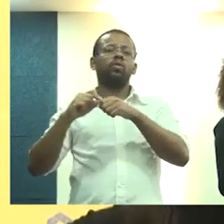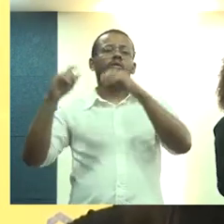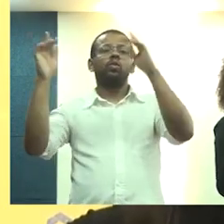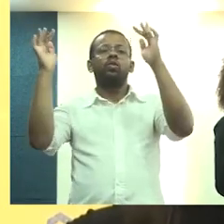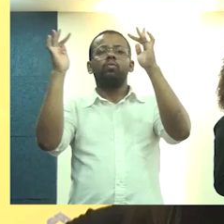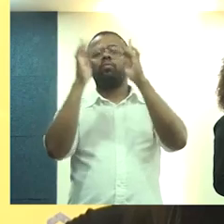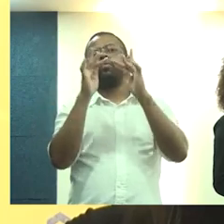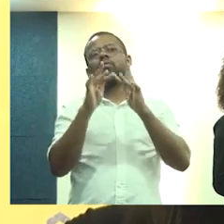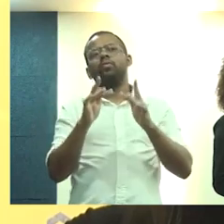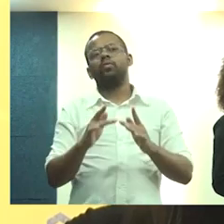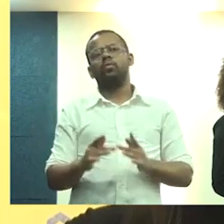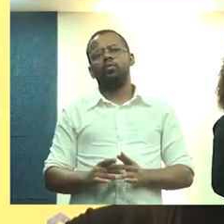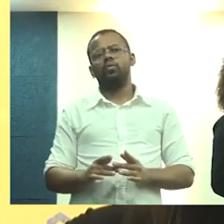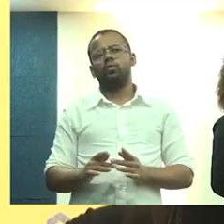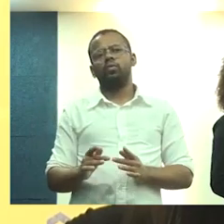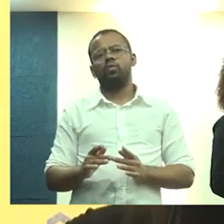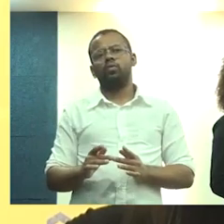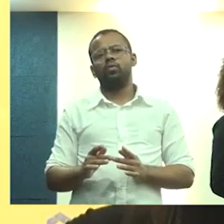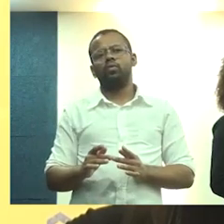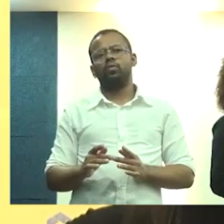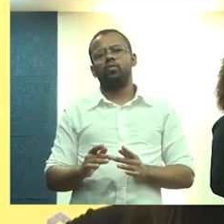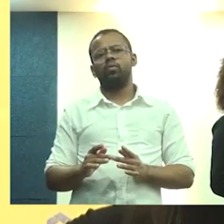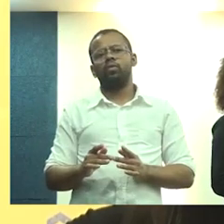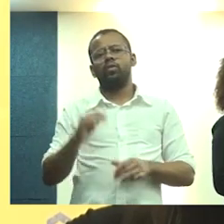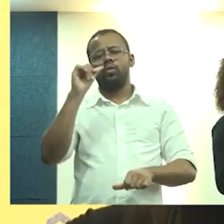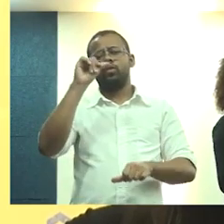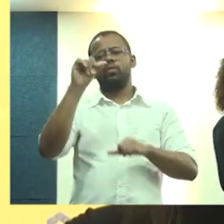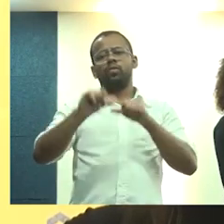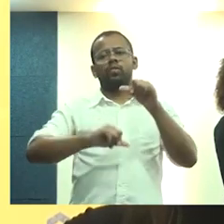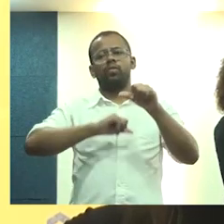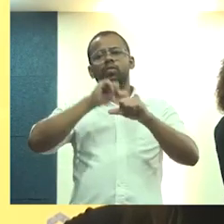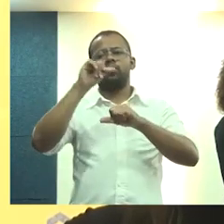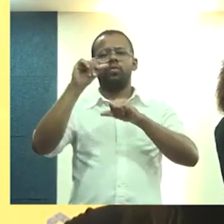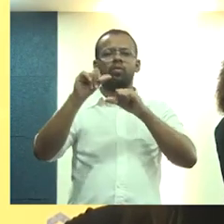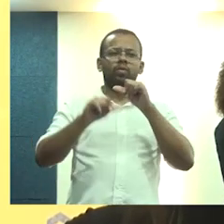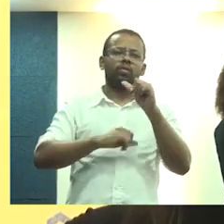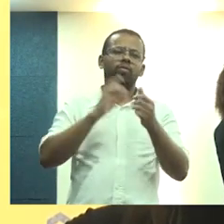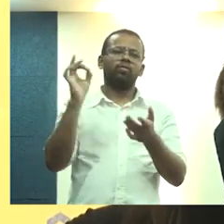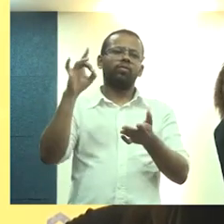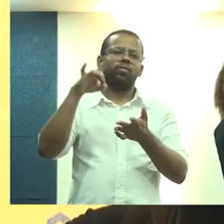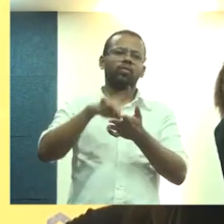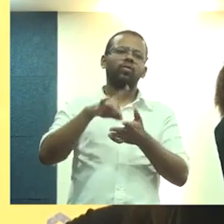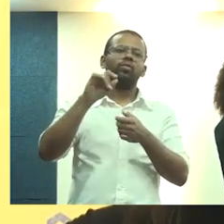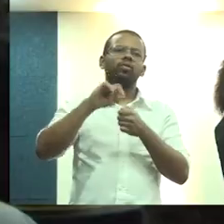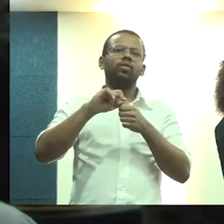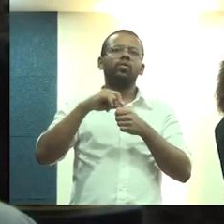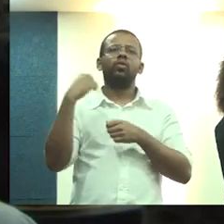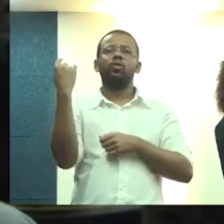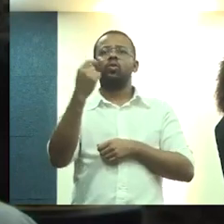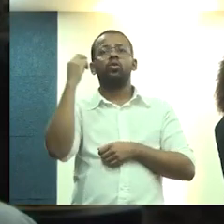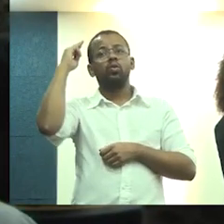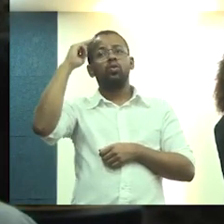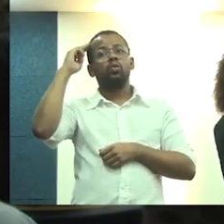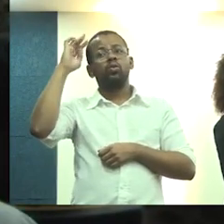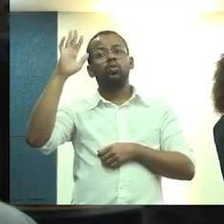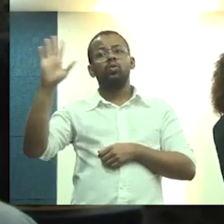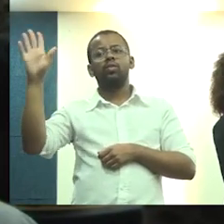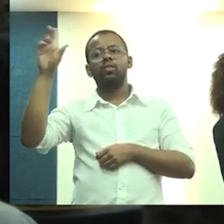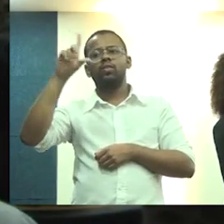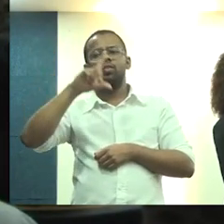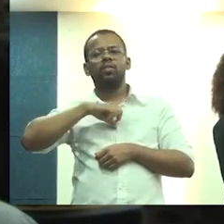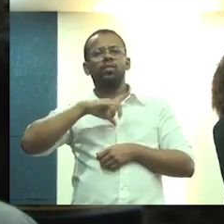encontrar e transformar em realidade os sonhos que nós tivemos,